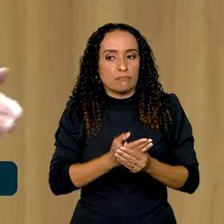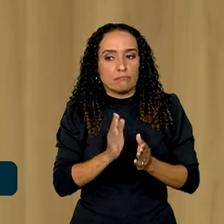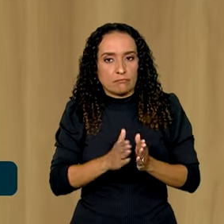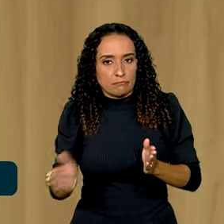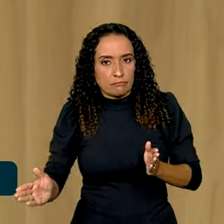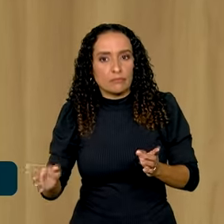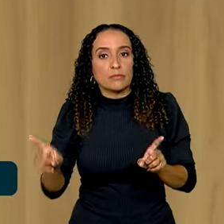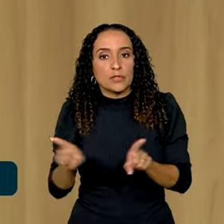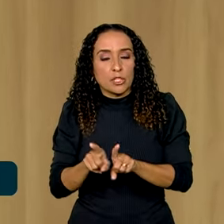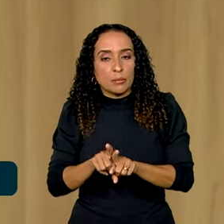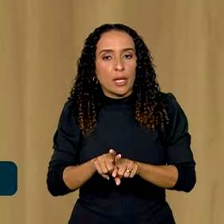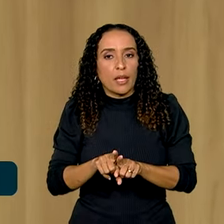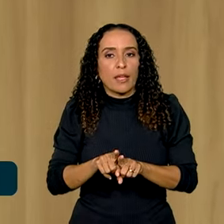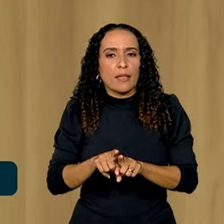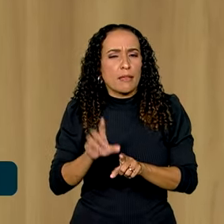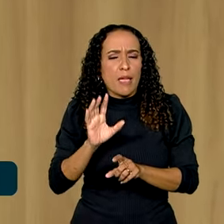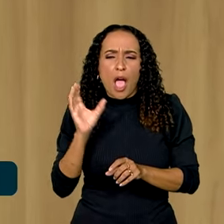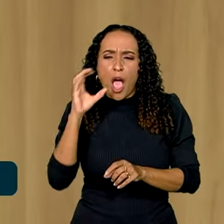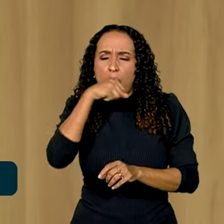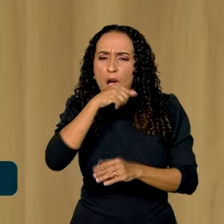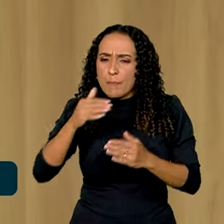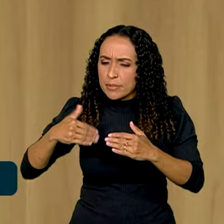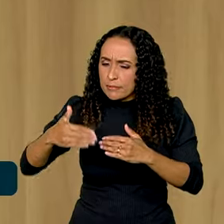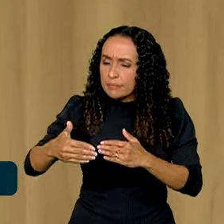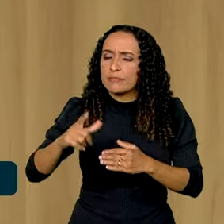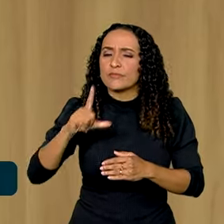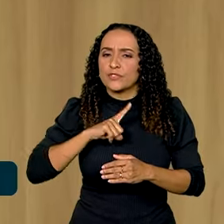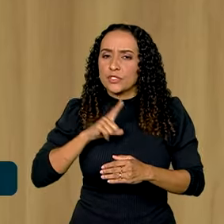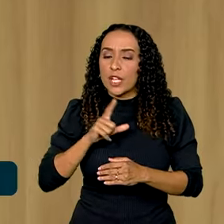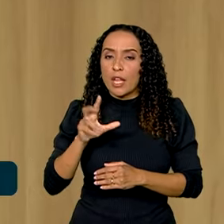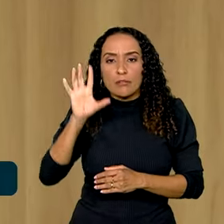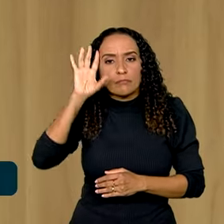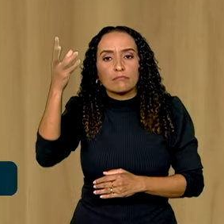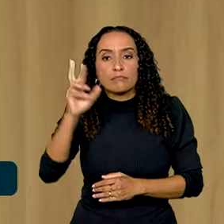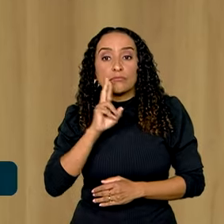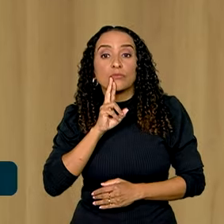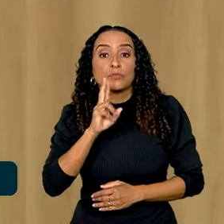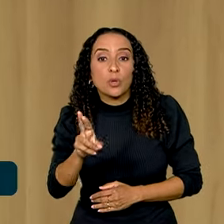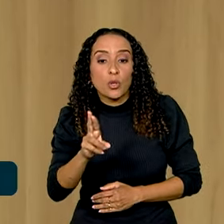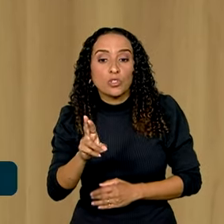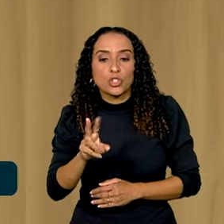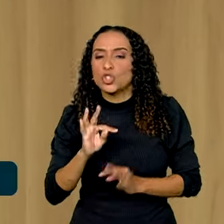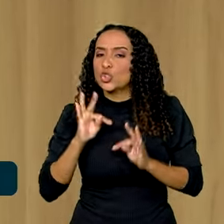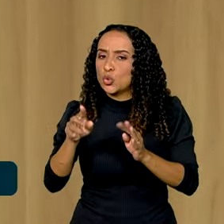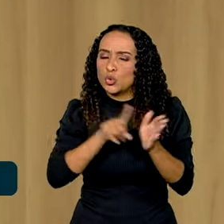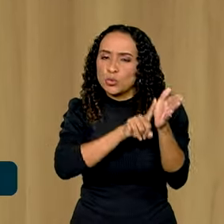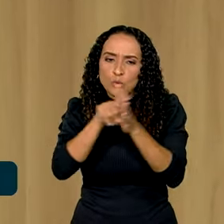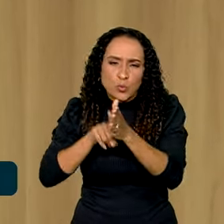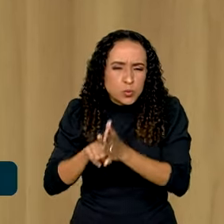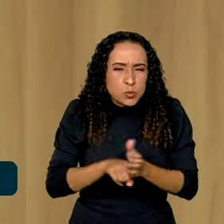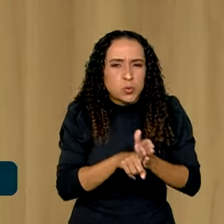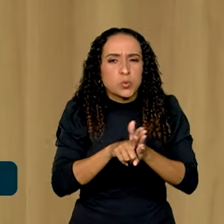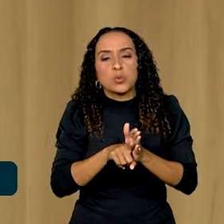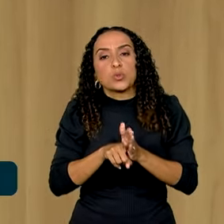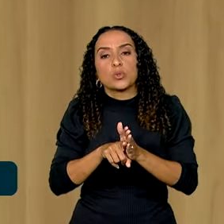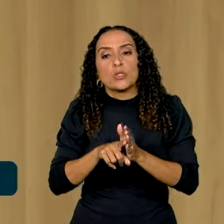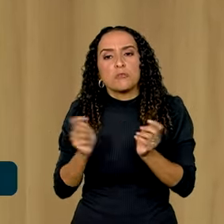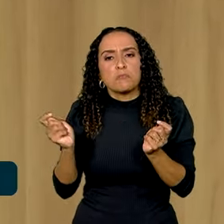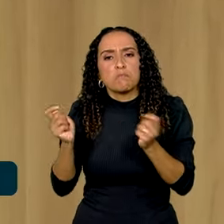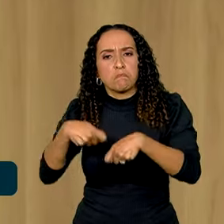certamente, dentro em breve, teremos os resultados daquilo que foi apurado pela